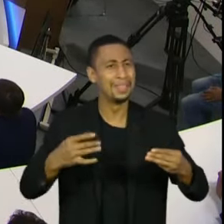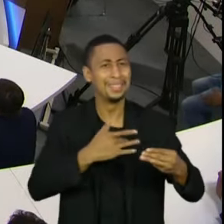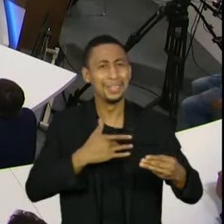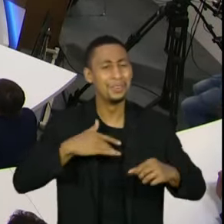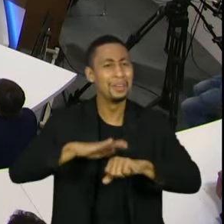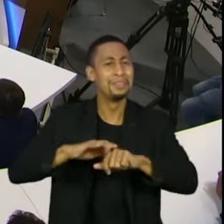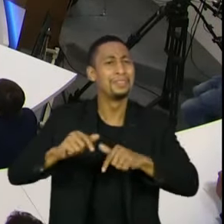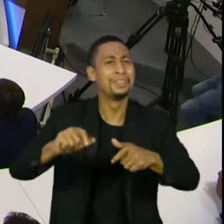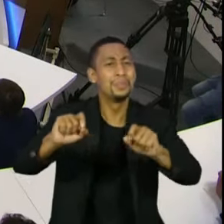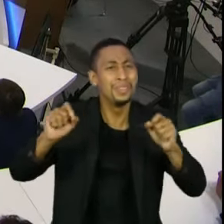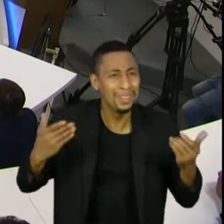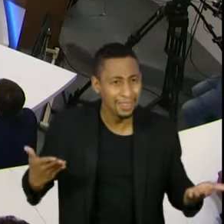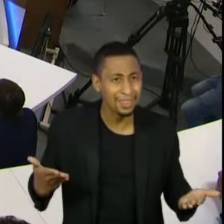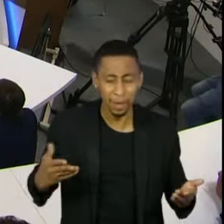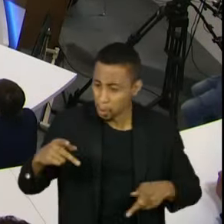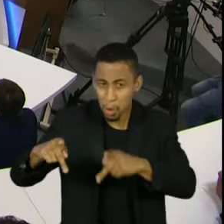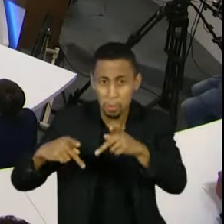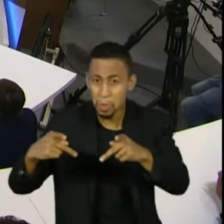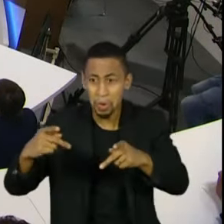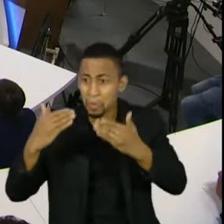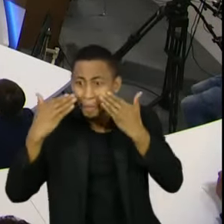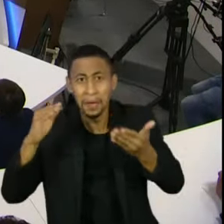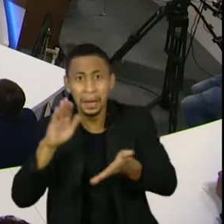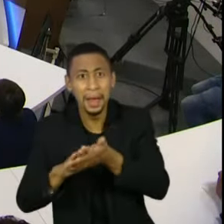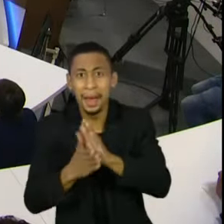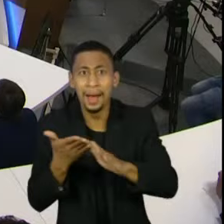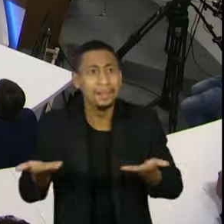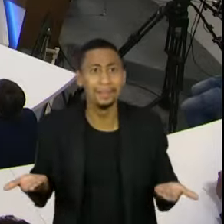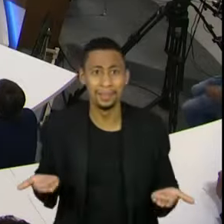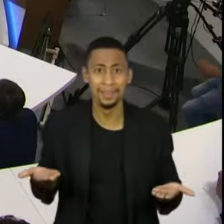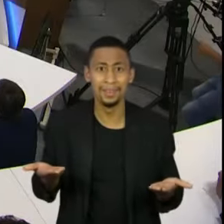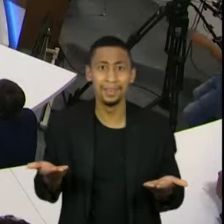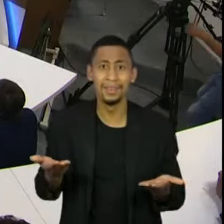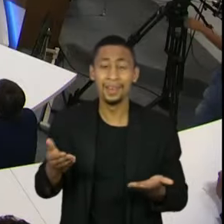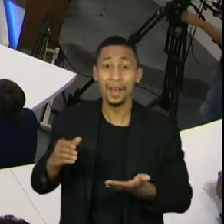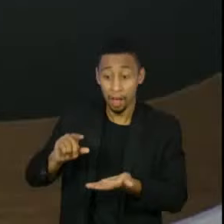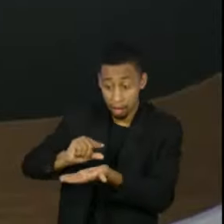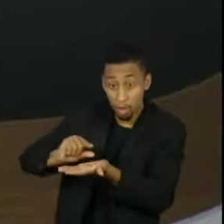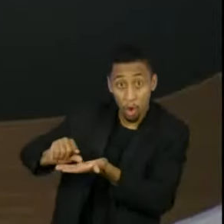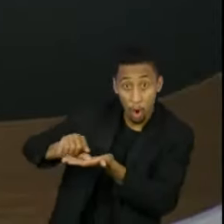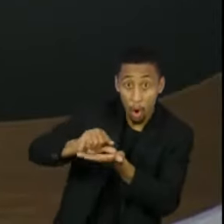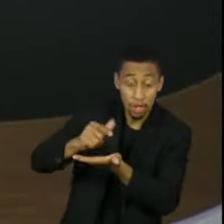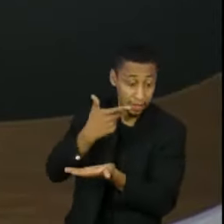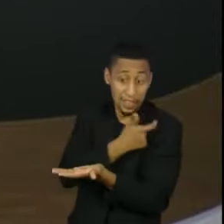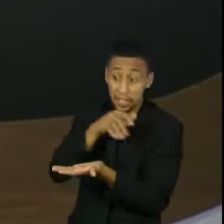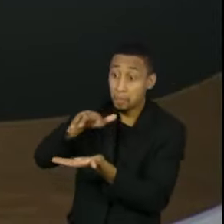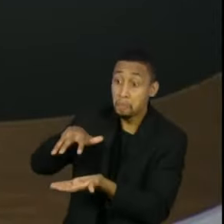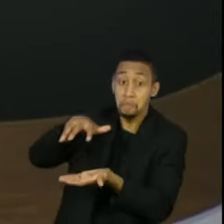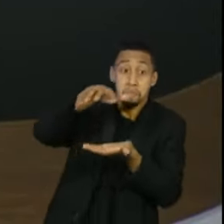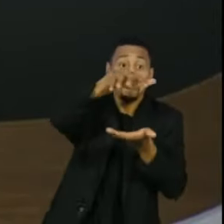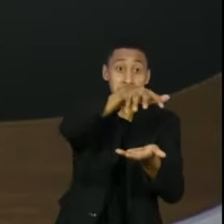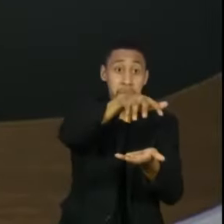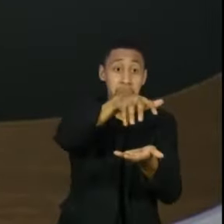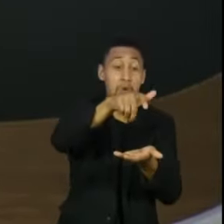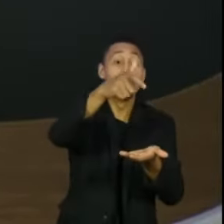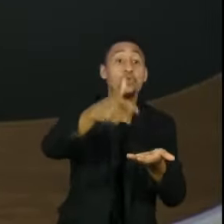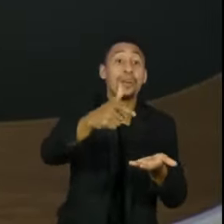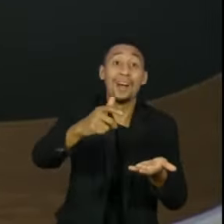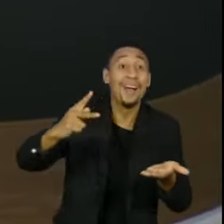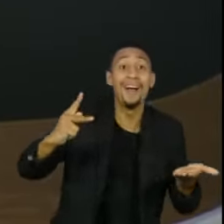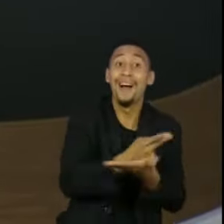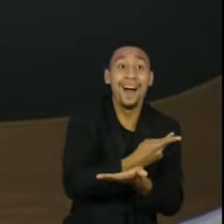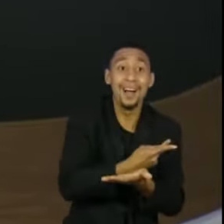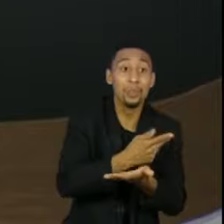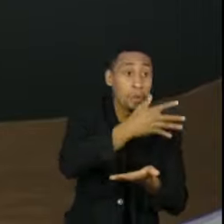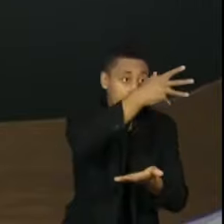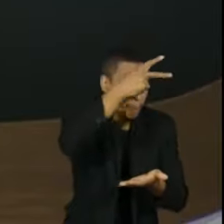não está vendo, ele mandou coisa para o Estado errado, ele demorou a responder em Manaus. O Plano Nacional de Imunização não